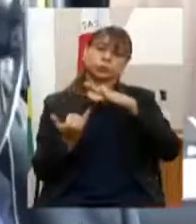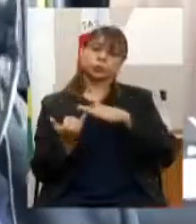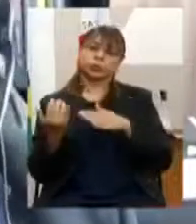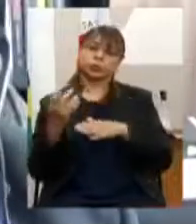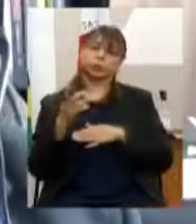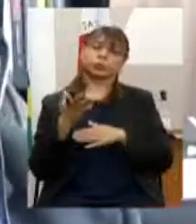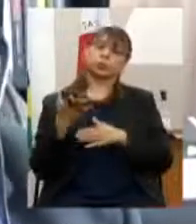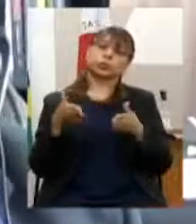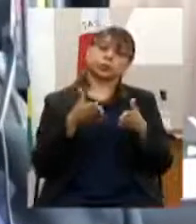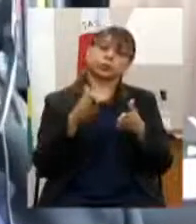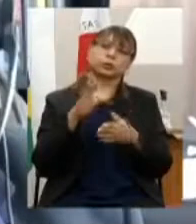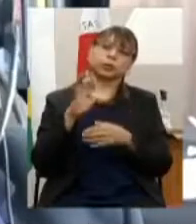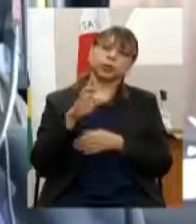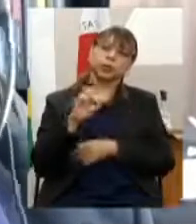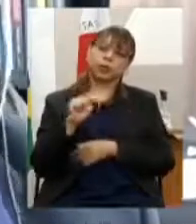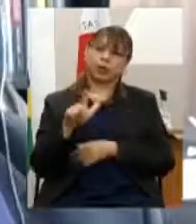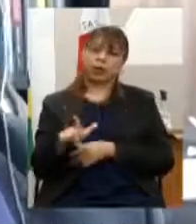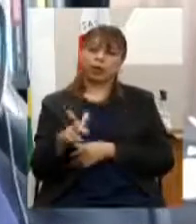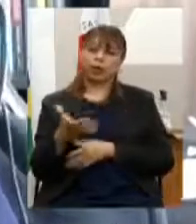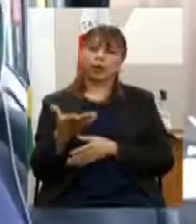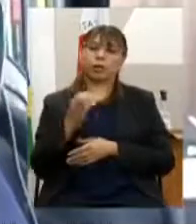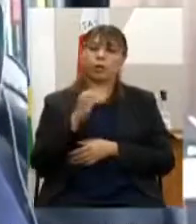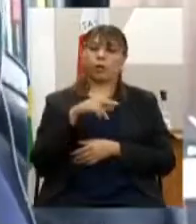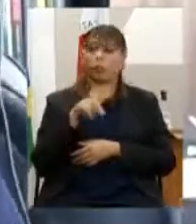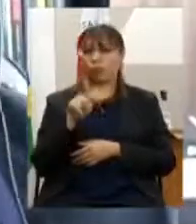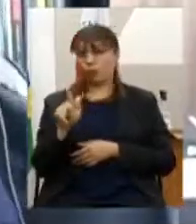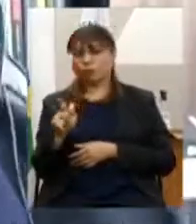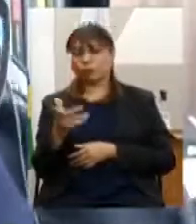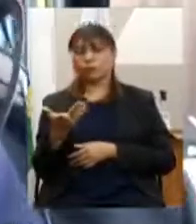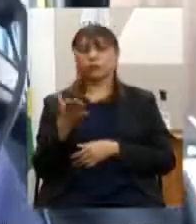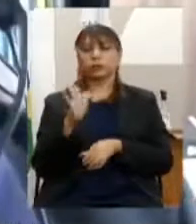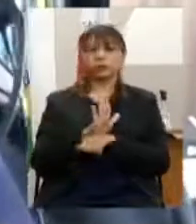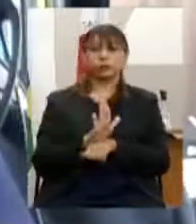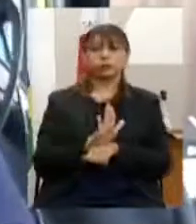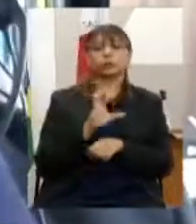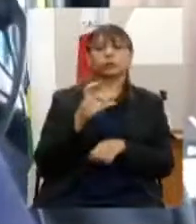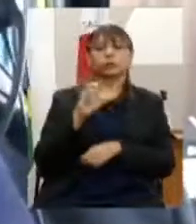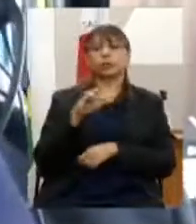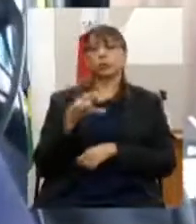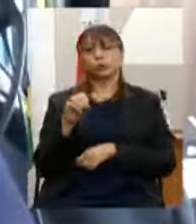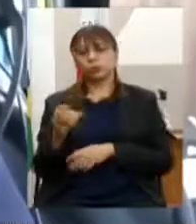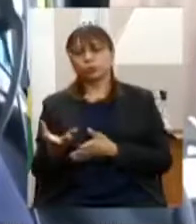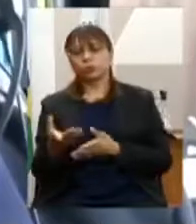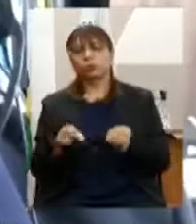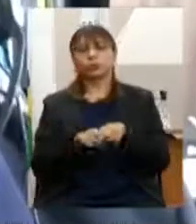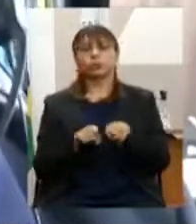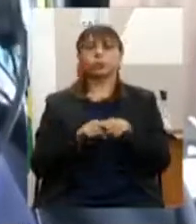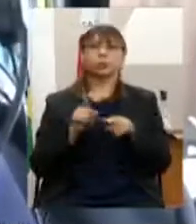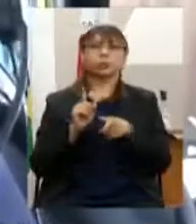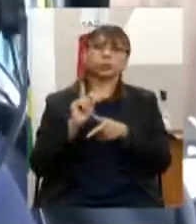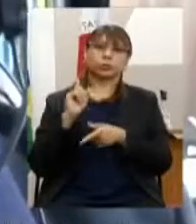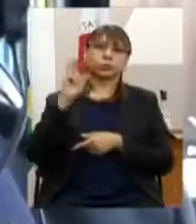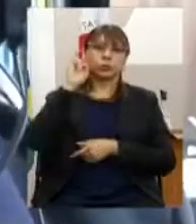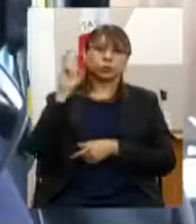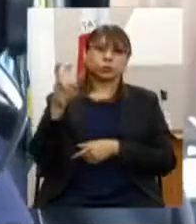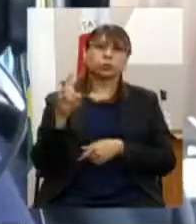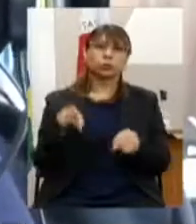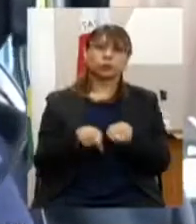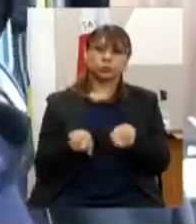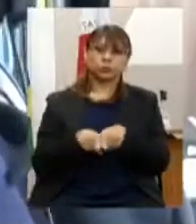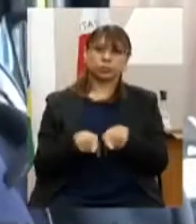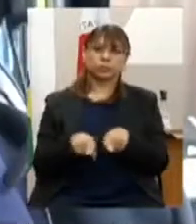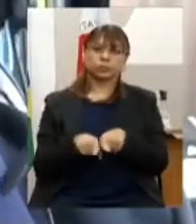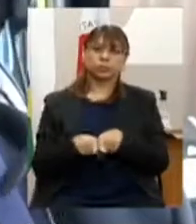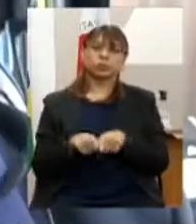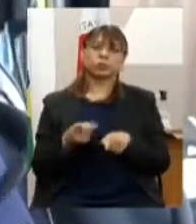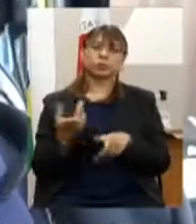Real ONG VOQUIN Rede de Apoio ao Circo Rede Estadual de Pontos de Cultura Sindicato das Empresas e Turismo